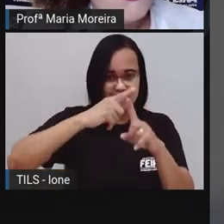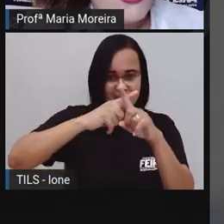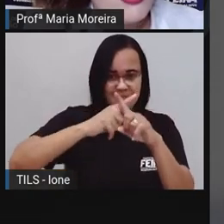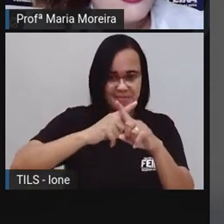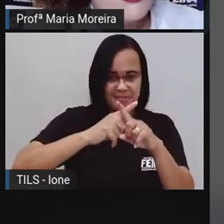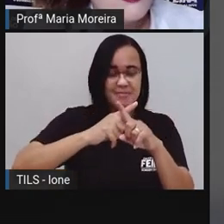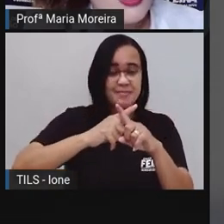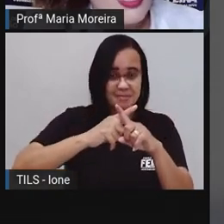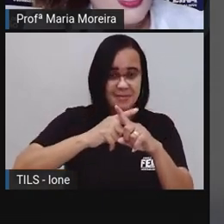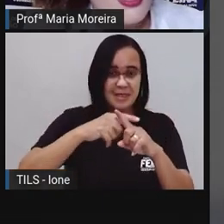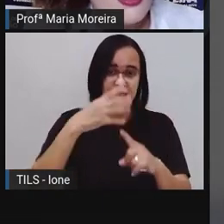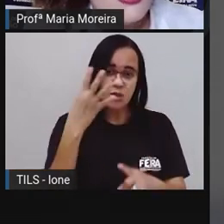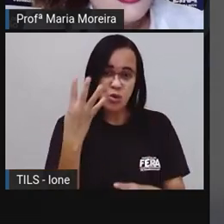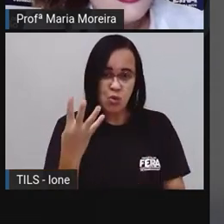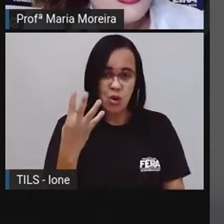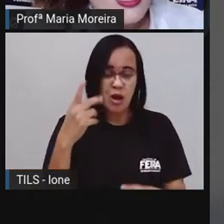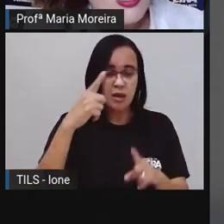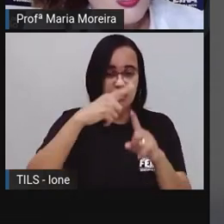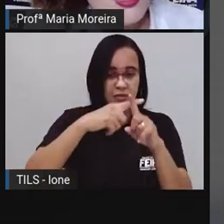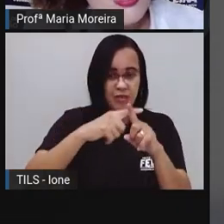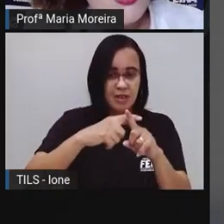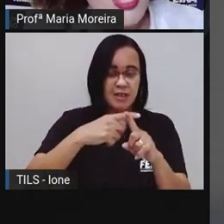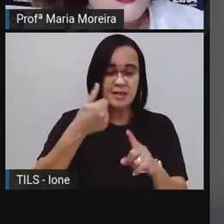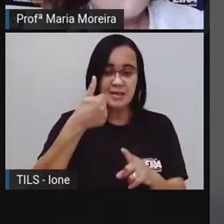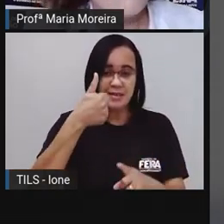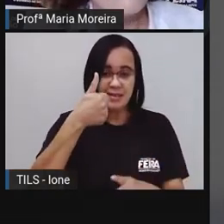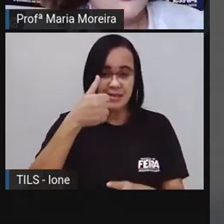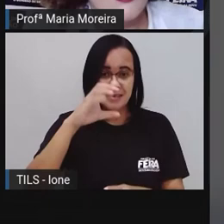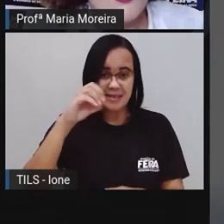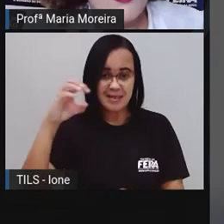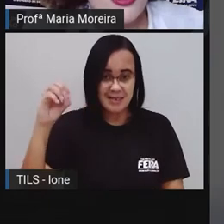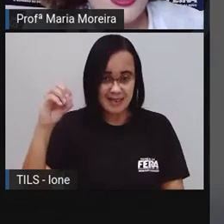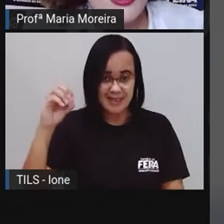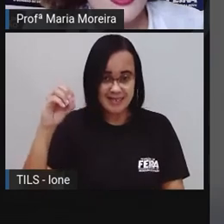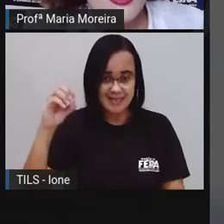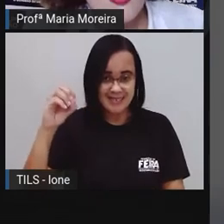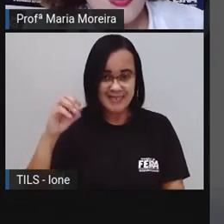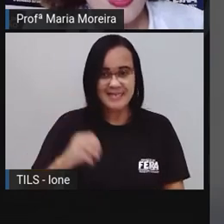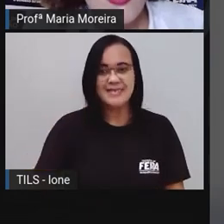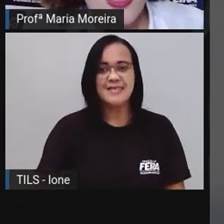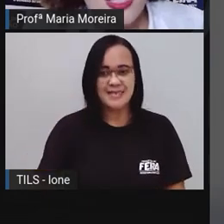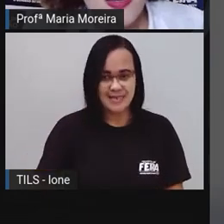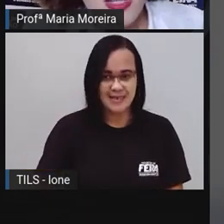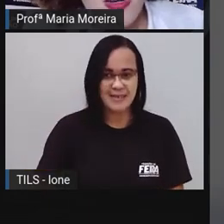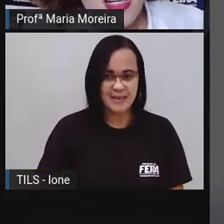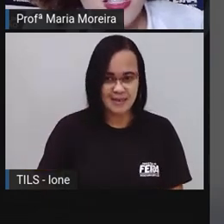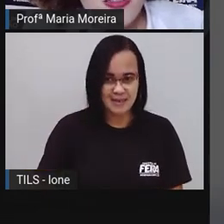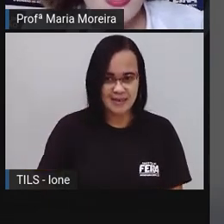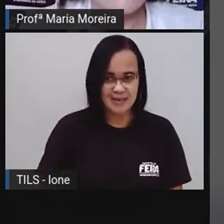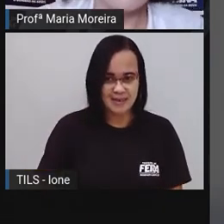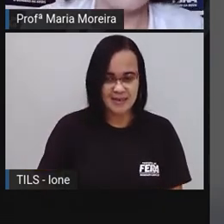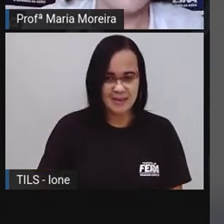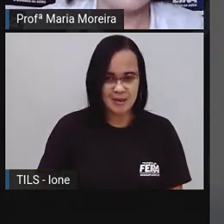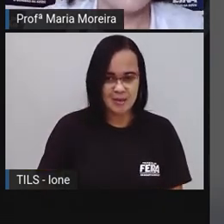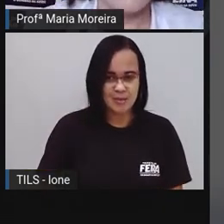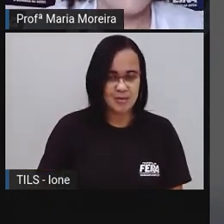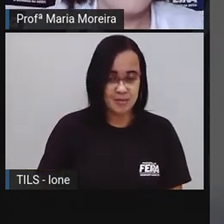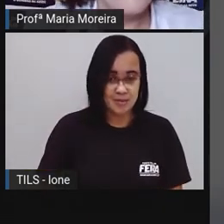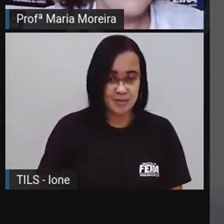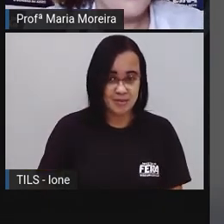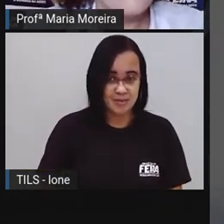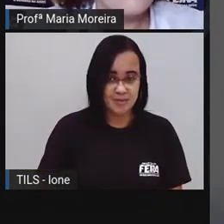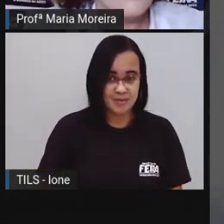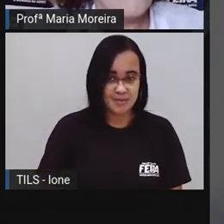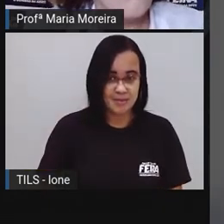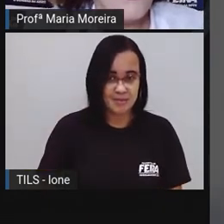vezes o quê? Cem. Isso quer dizer o quê, Pró Maria? Ó, vou botar até uma interrogaçãozinha aqui, isso quer dizer o quê?